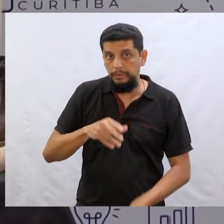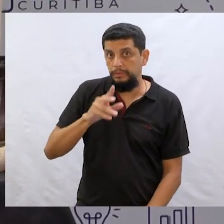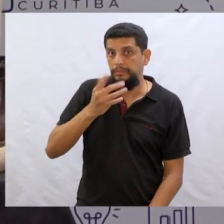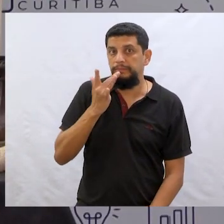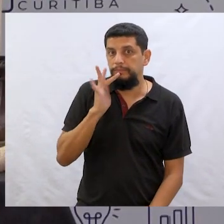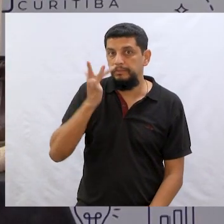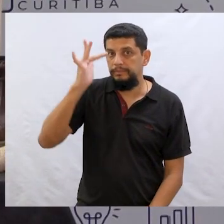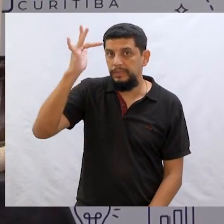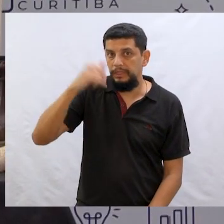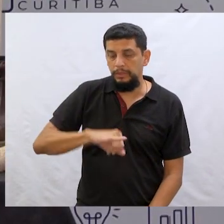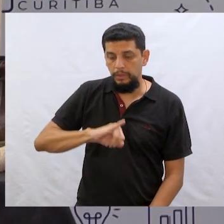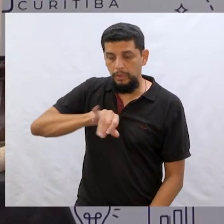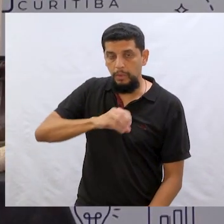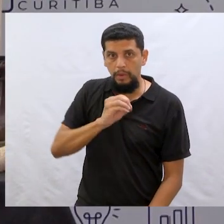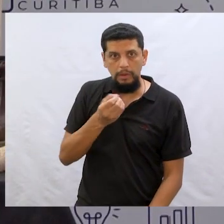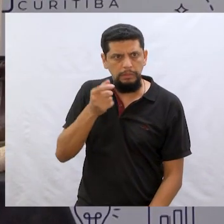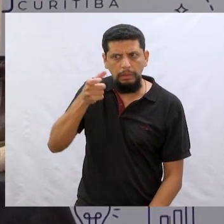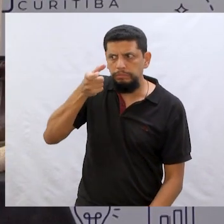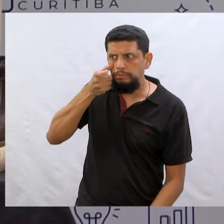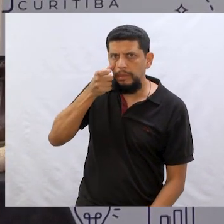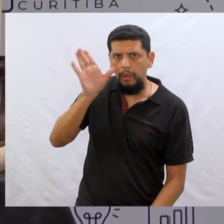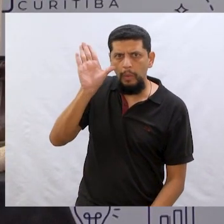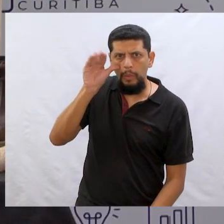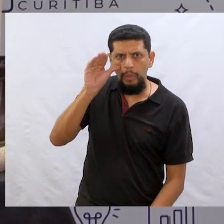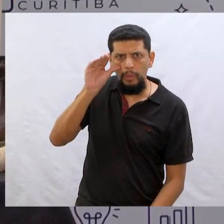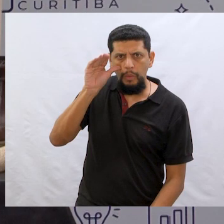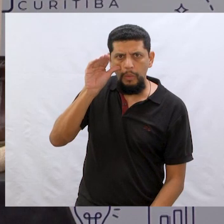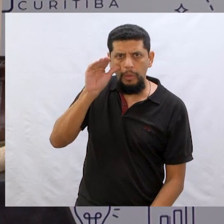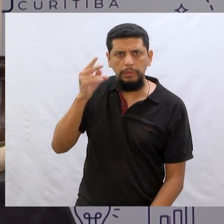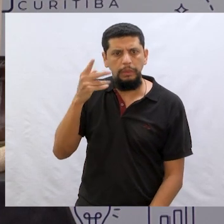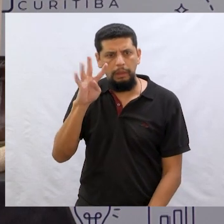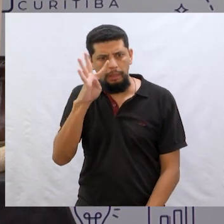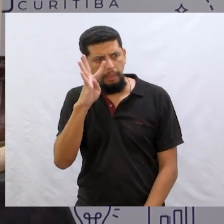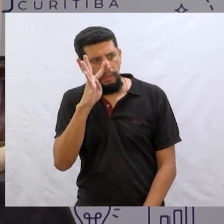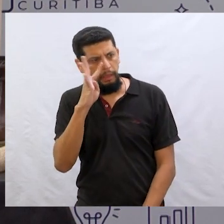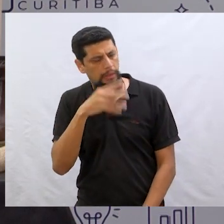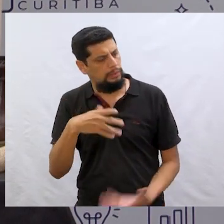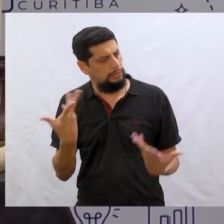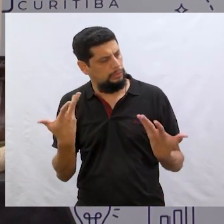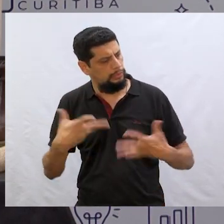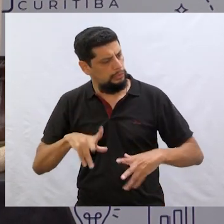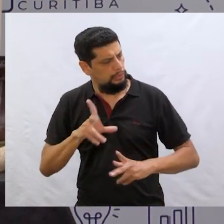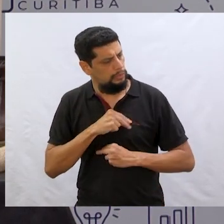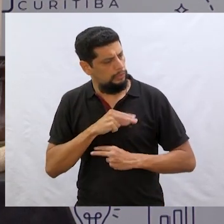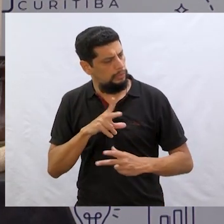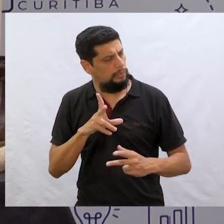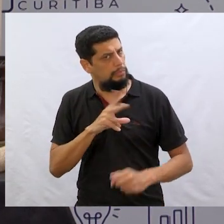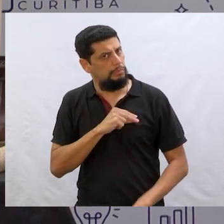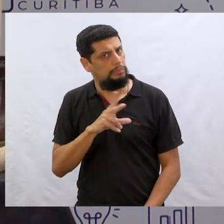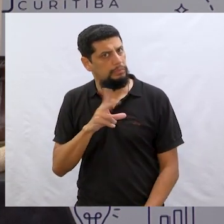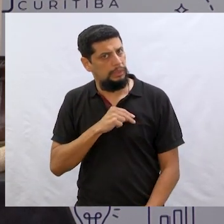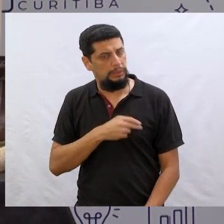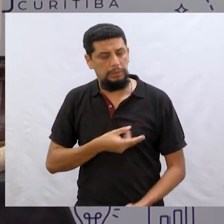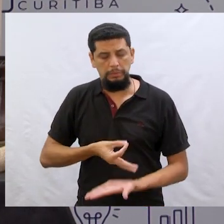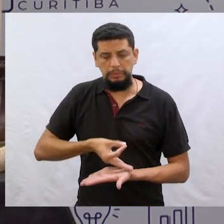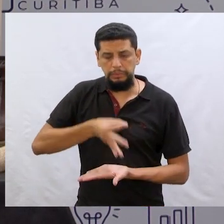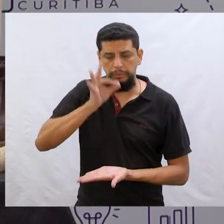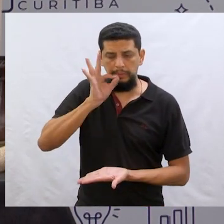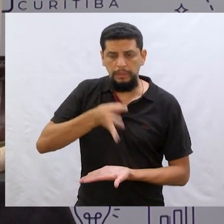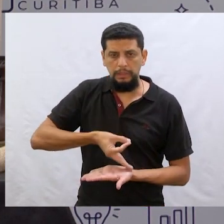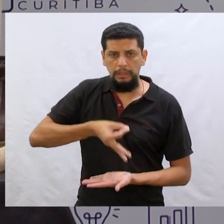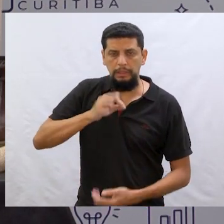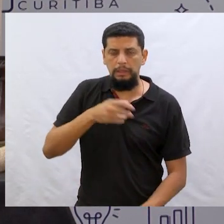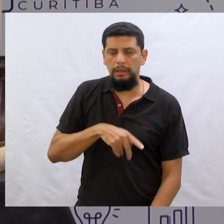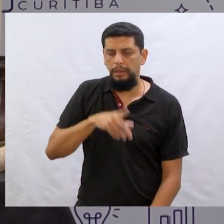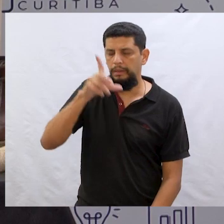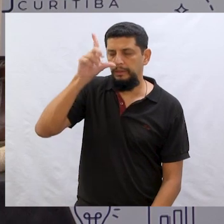mesmo. E então, João ficou abismado. A galinha botava ovos de ouro. O gigante, muito cansado, depois de tomar o café da manhã,